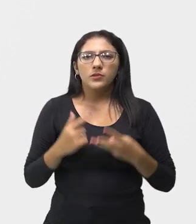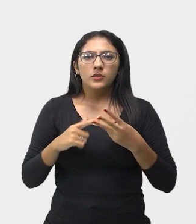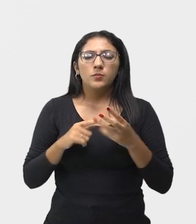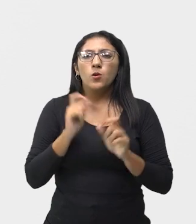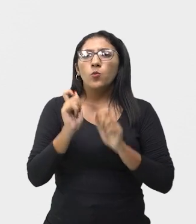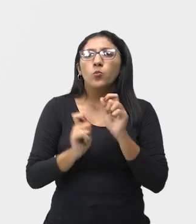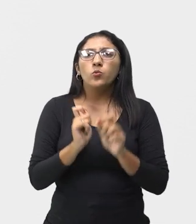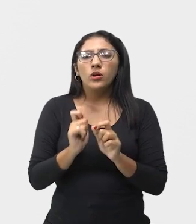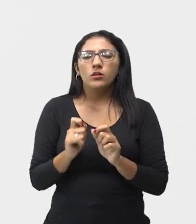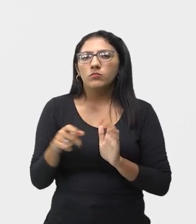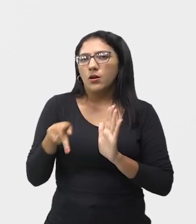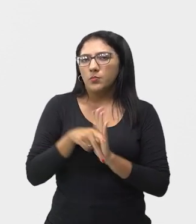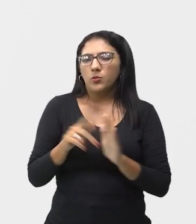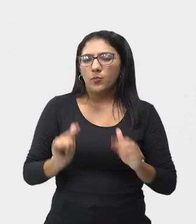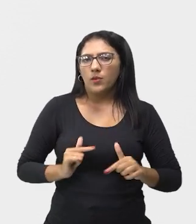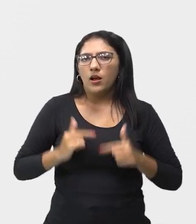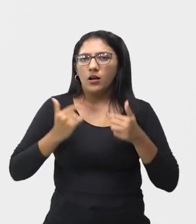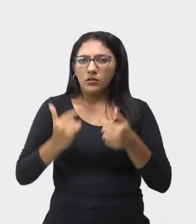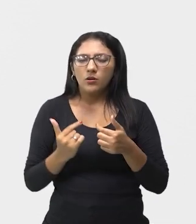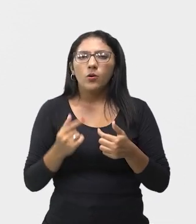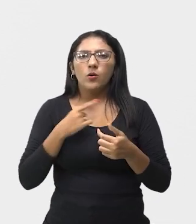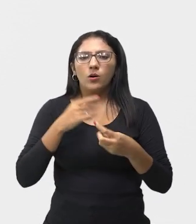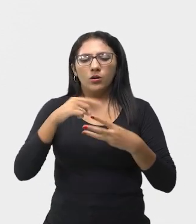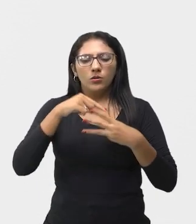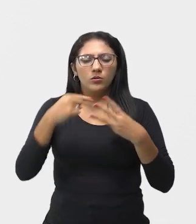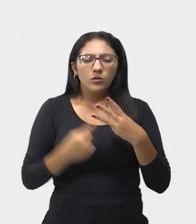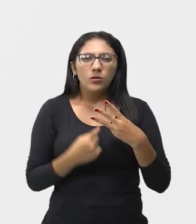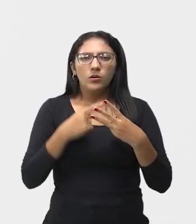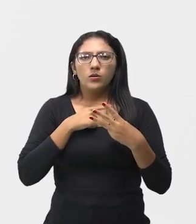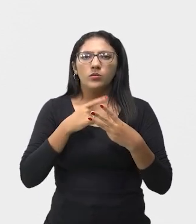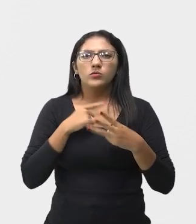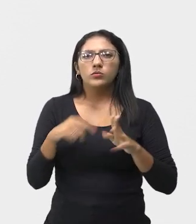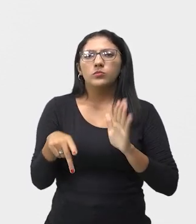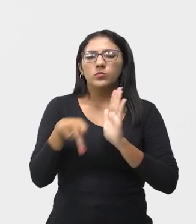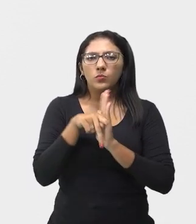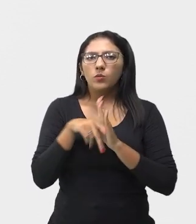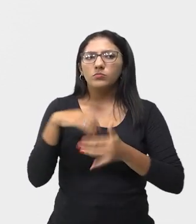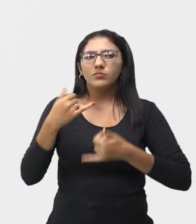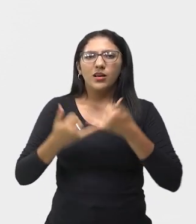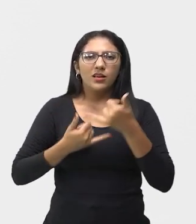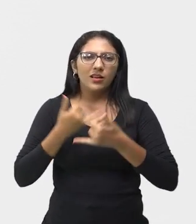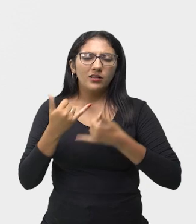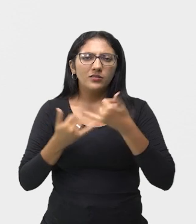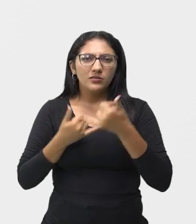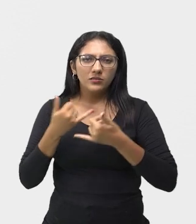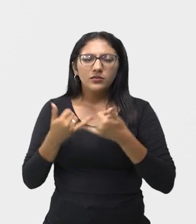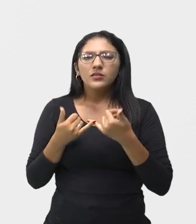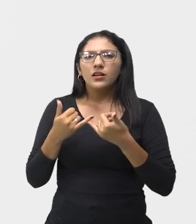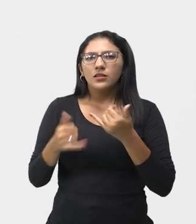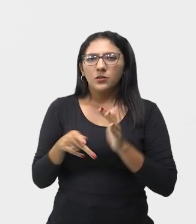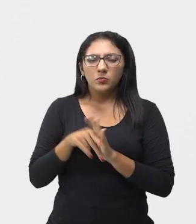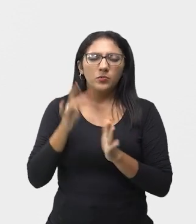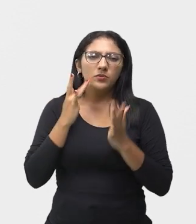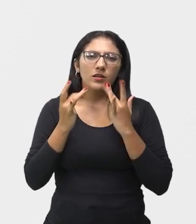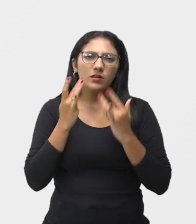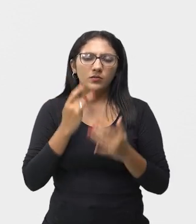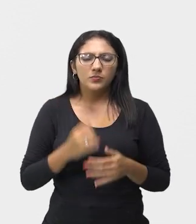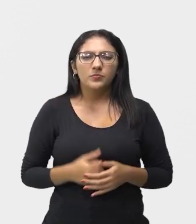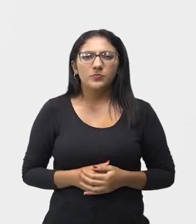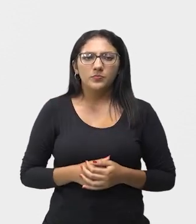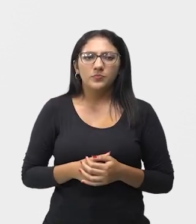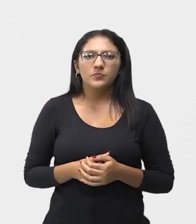A ação. Então, esses são os principais elementos dos jogos teatrais.